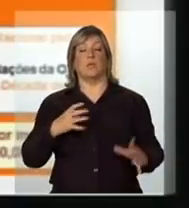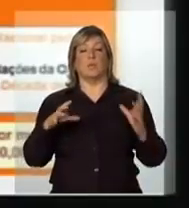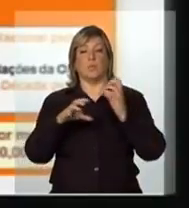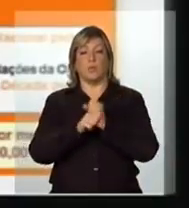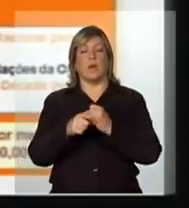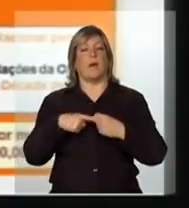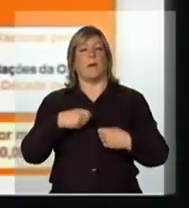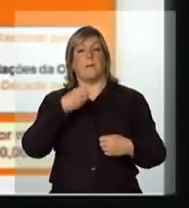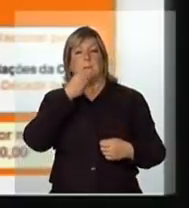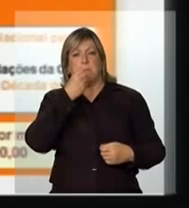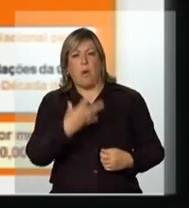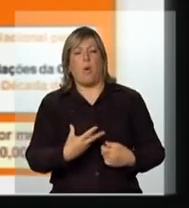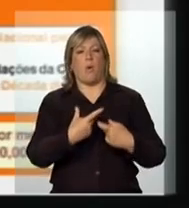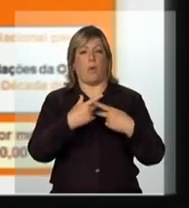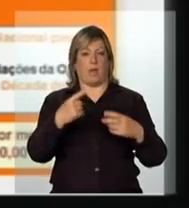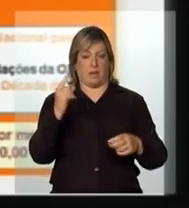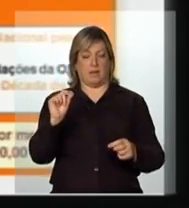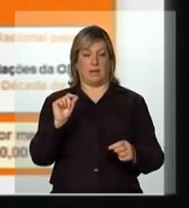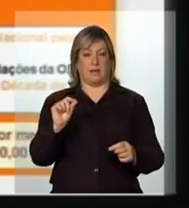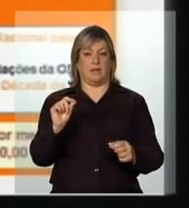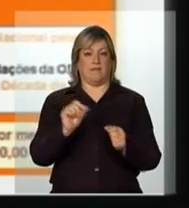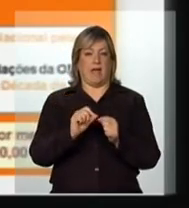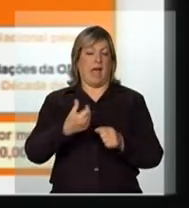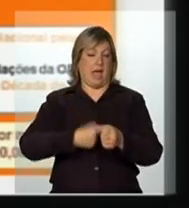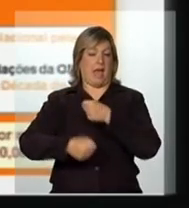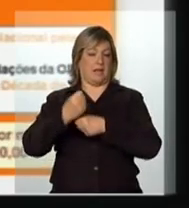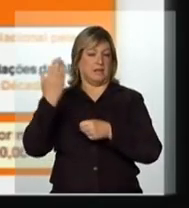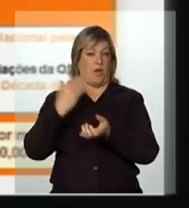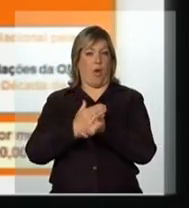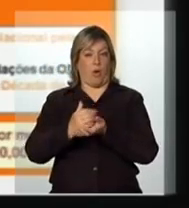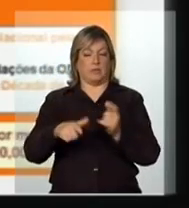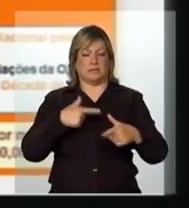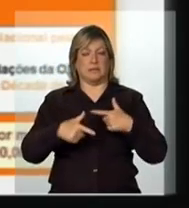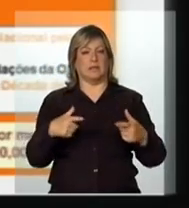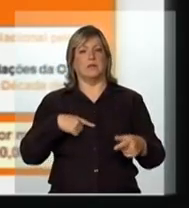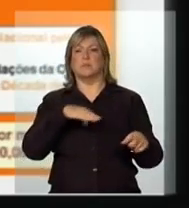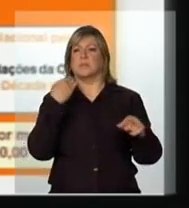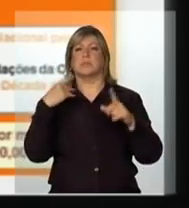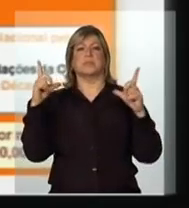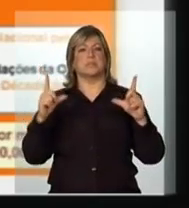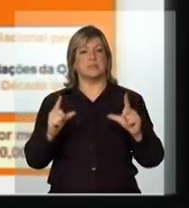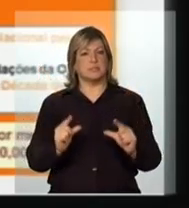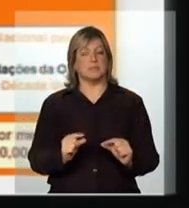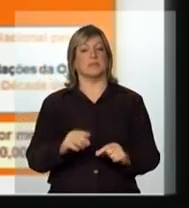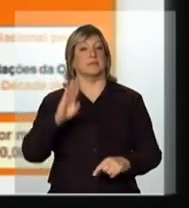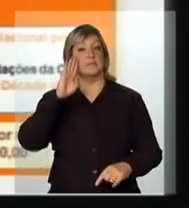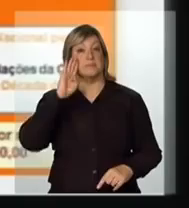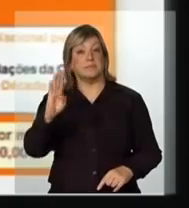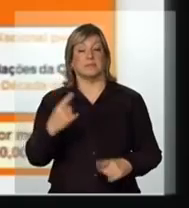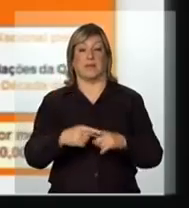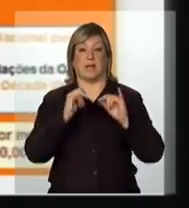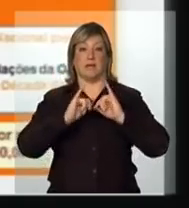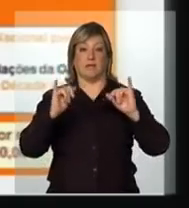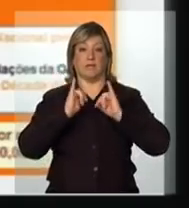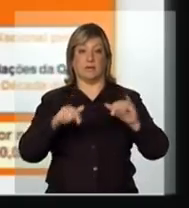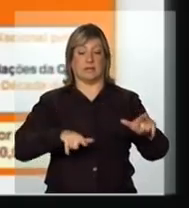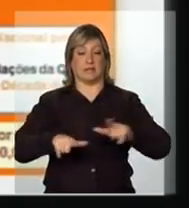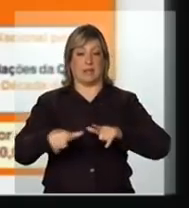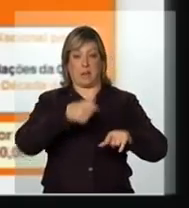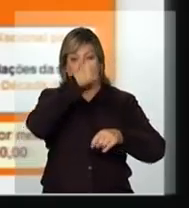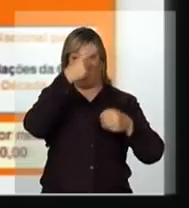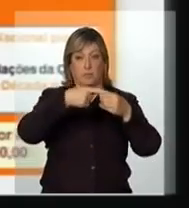positivos que colocaram a ação pela segurança do trânsito como agenda prioritária dessas gestões